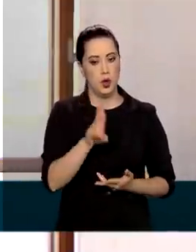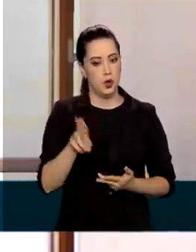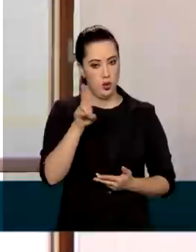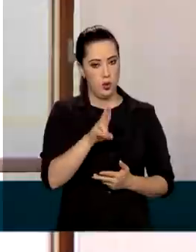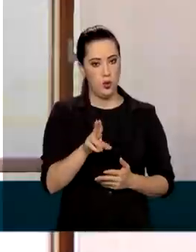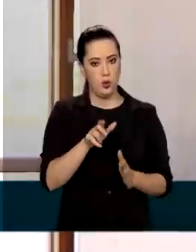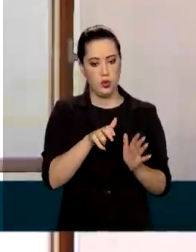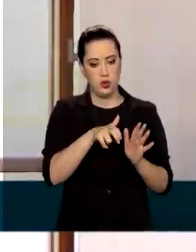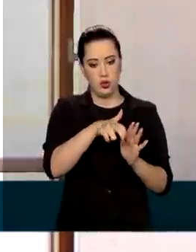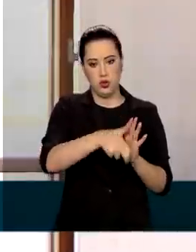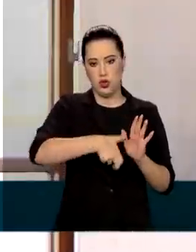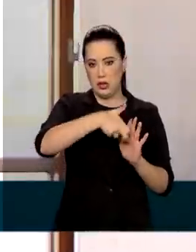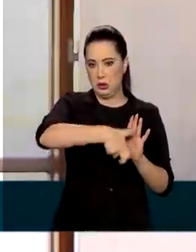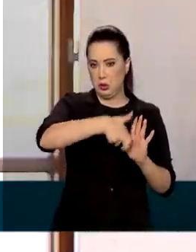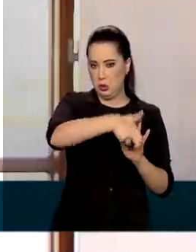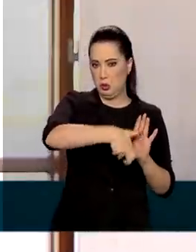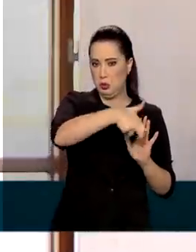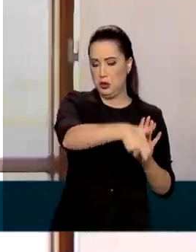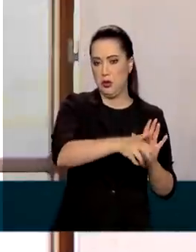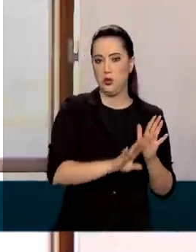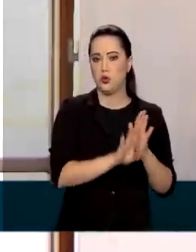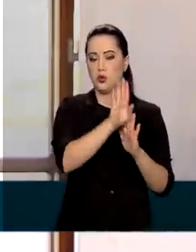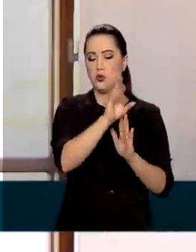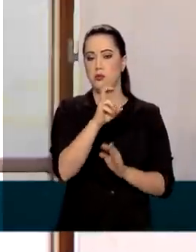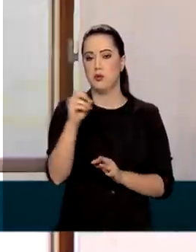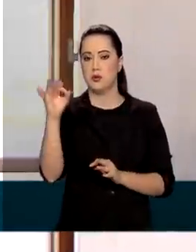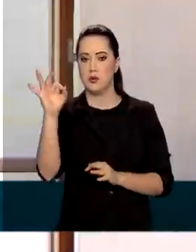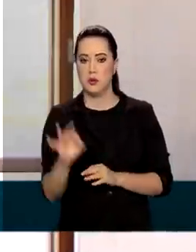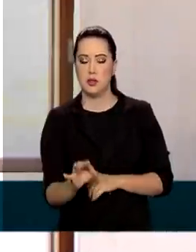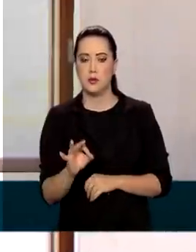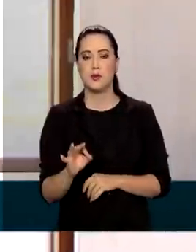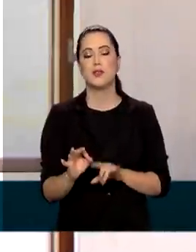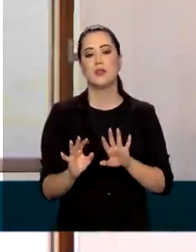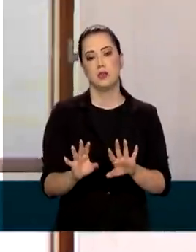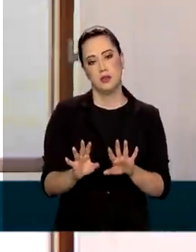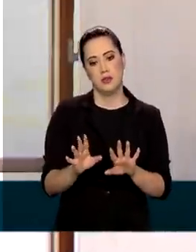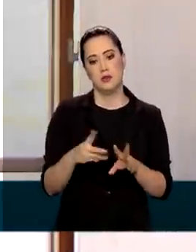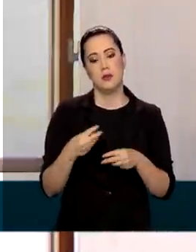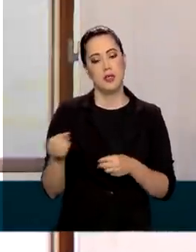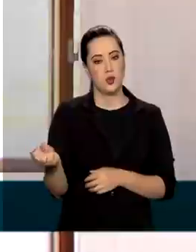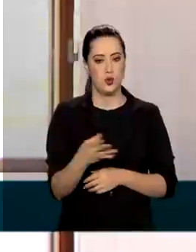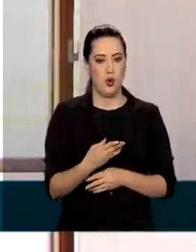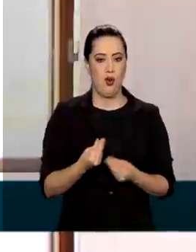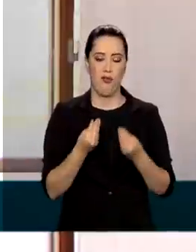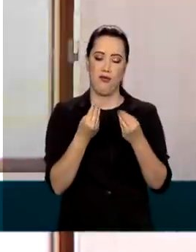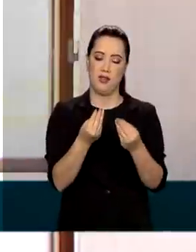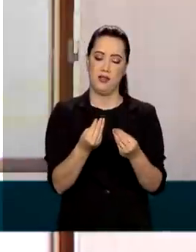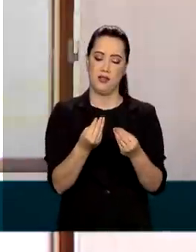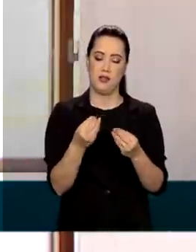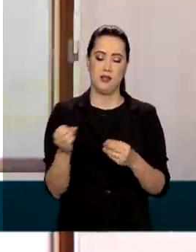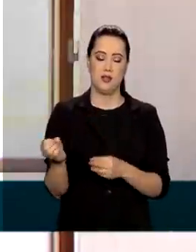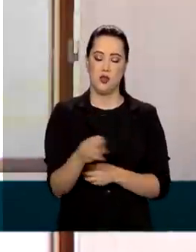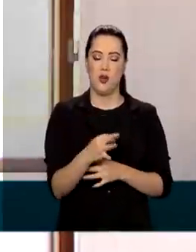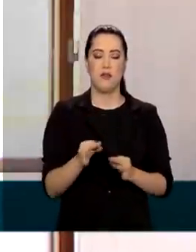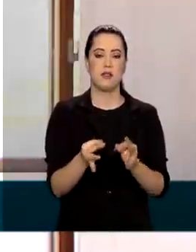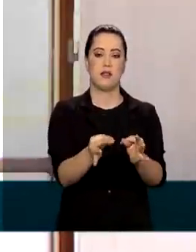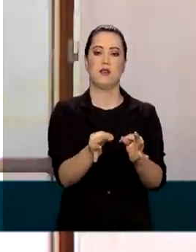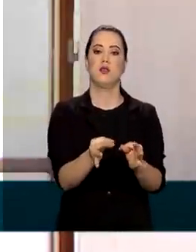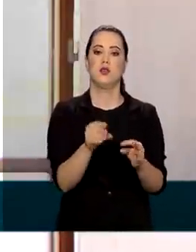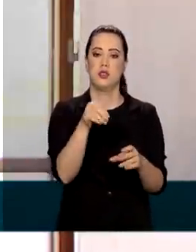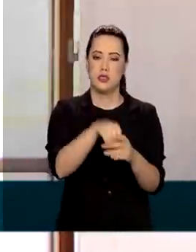tratores aumentou 50% no mesmo período, mas levar novas tecnologias para o setor rural